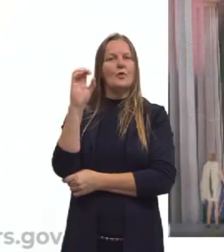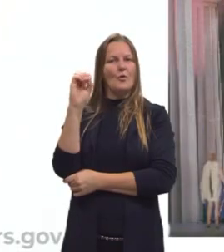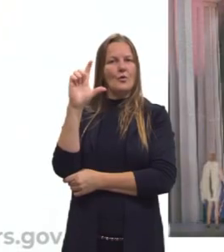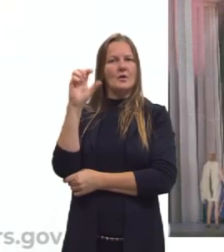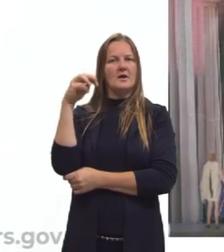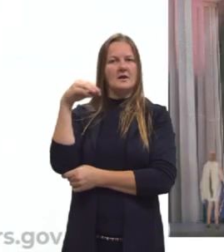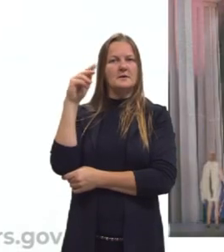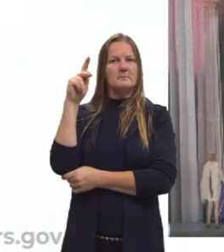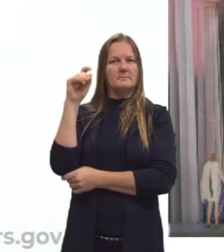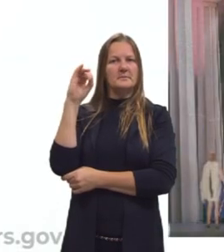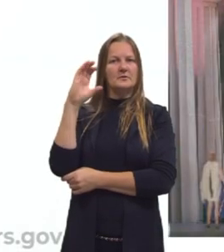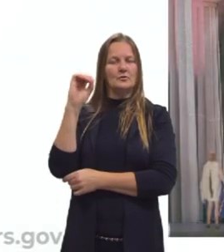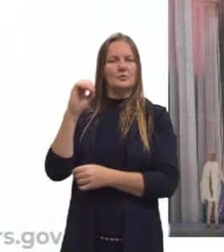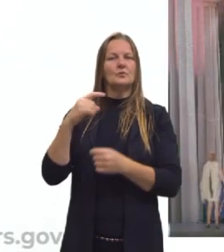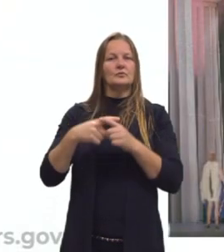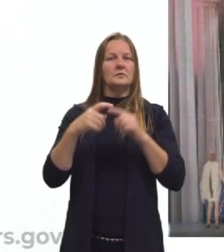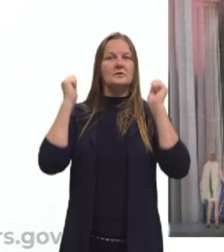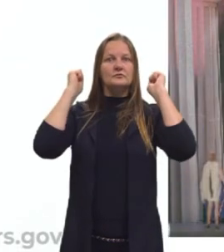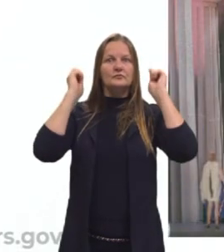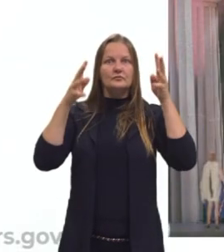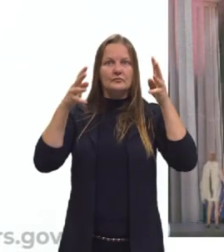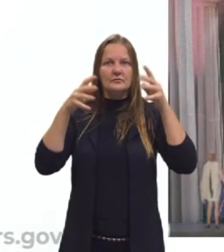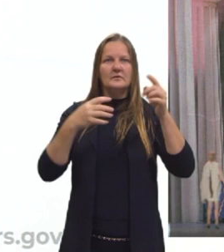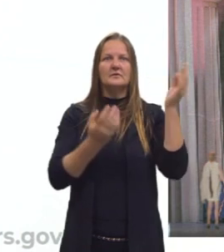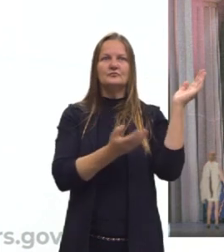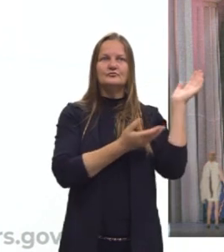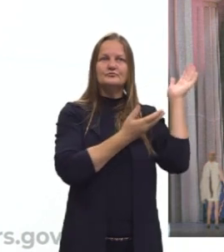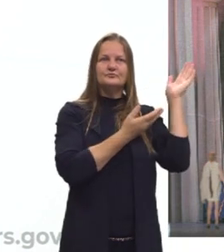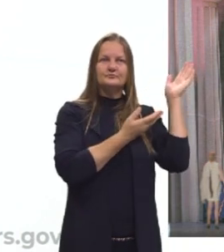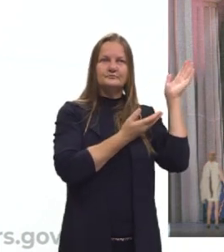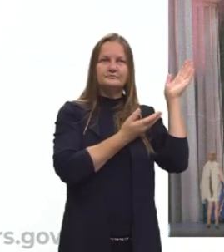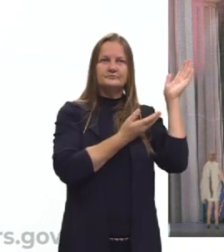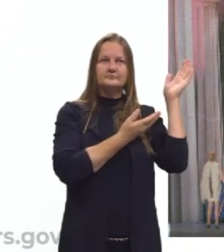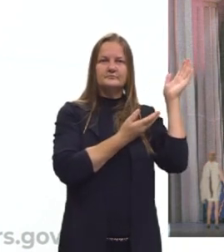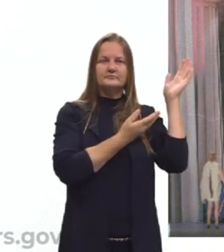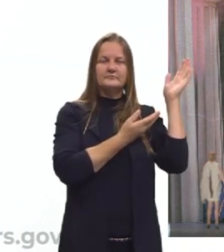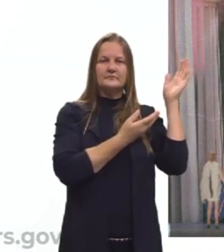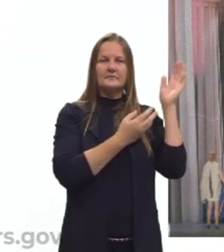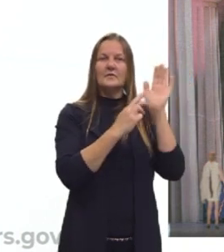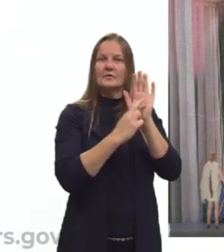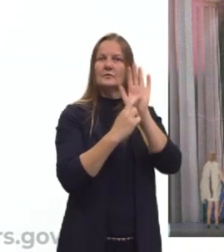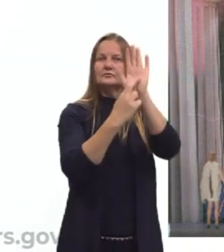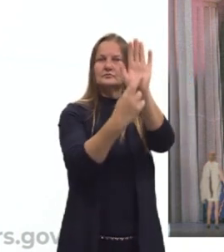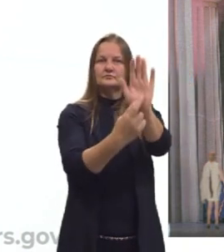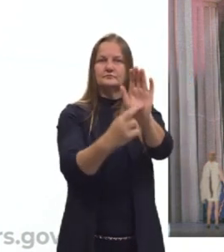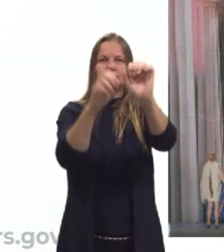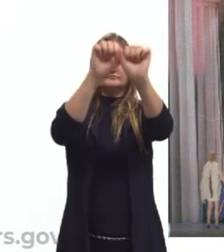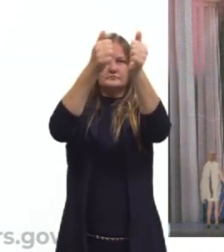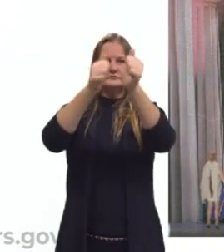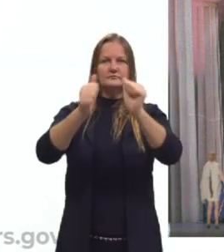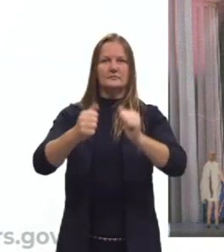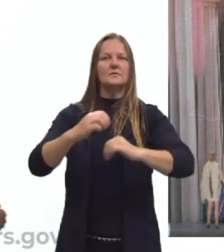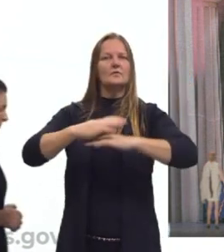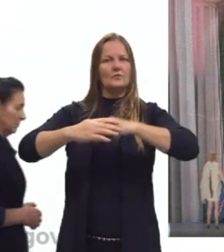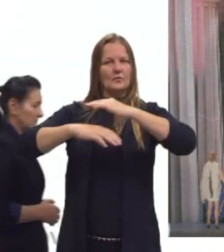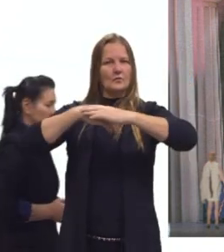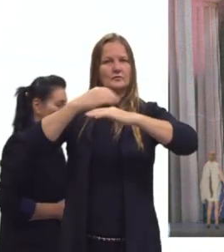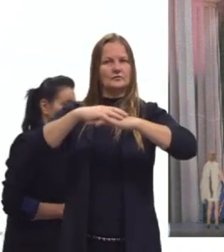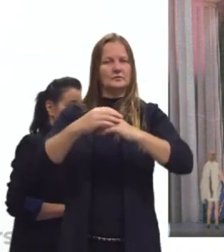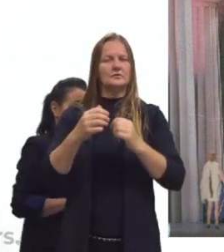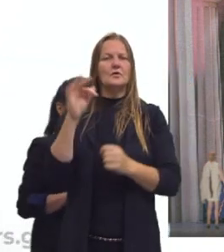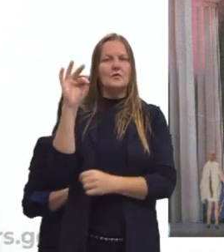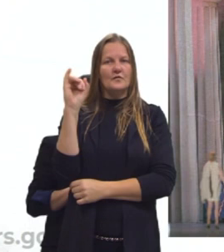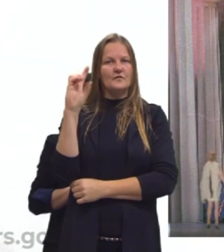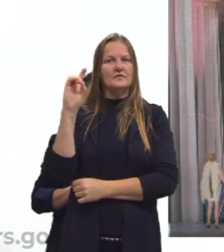feita por Fídias. Aqui nós temos a representação, então, da estátua. Ela foi construída por Fídias,